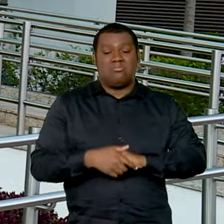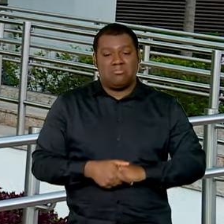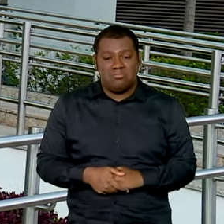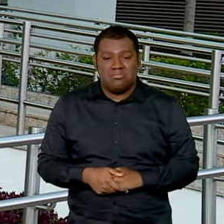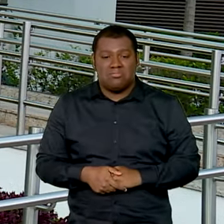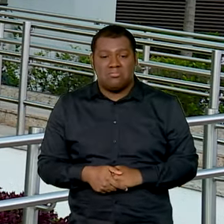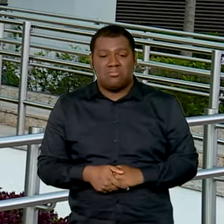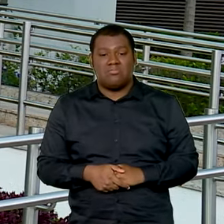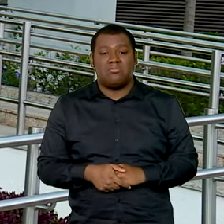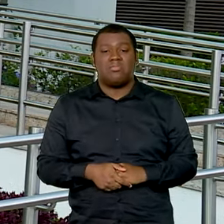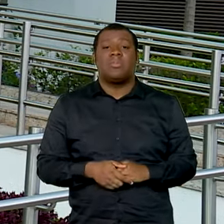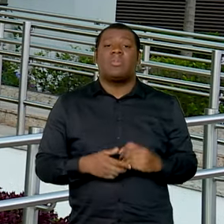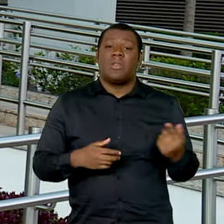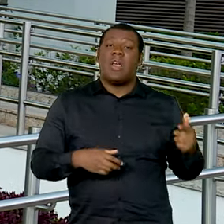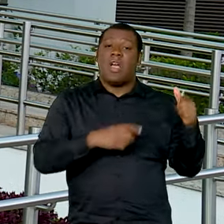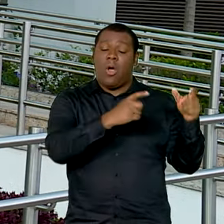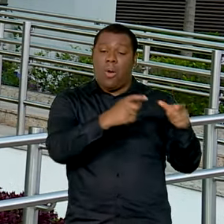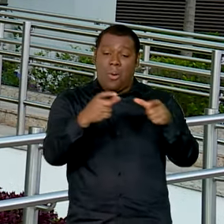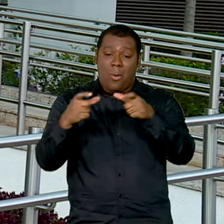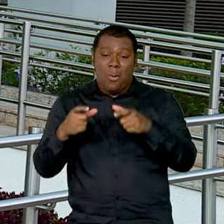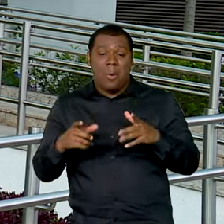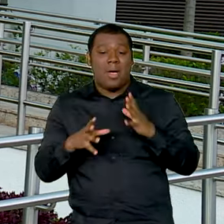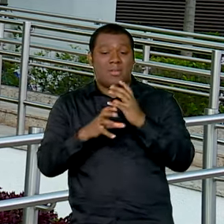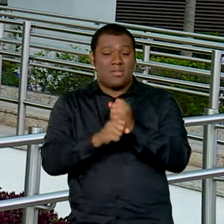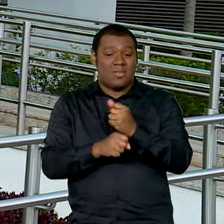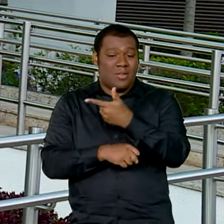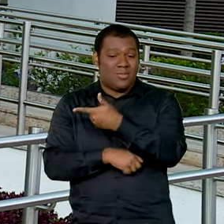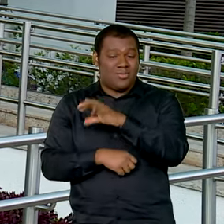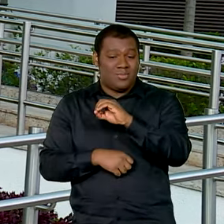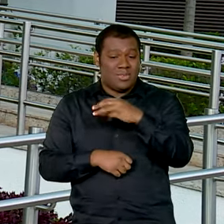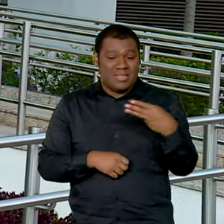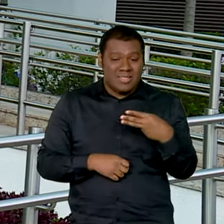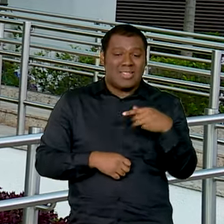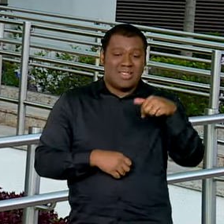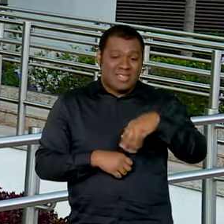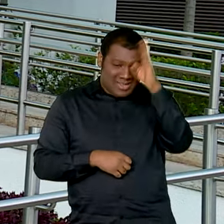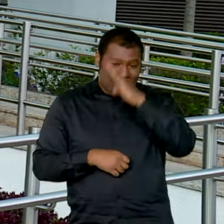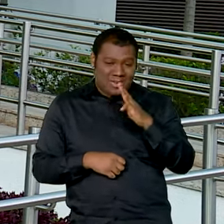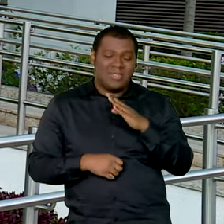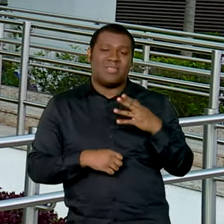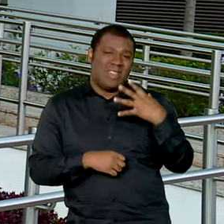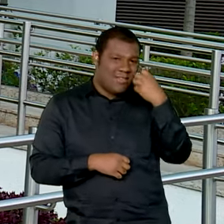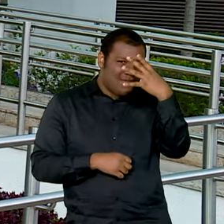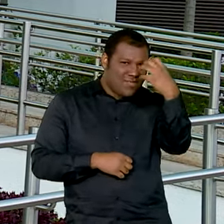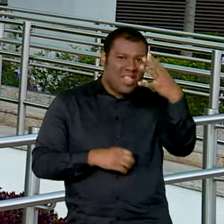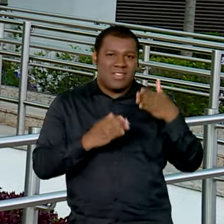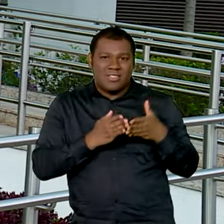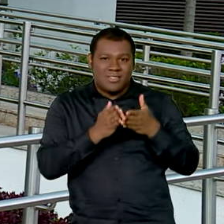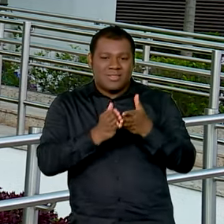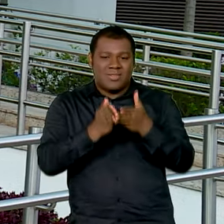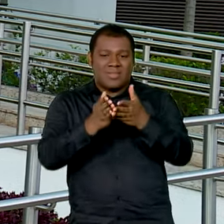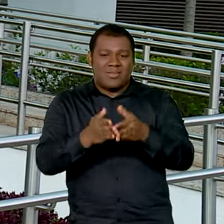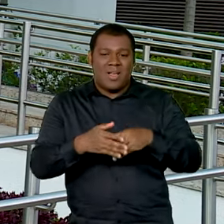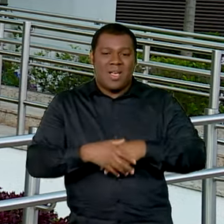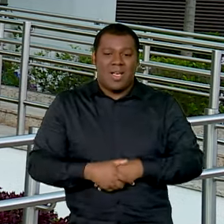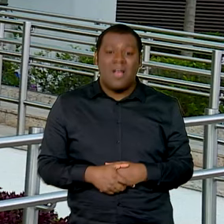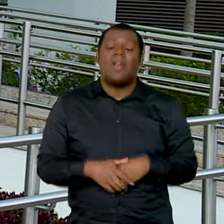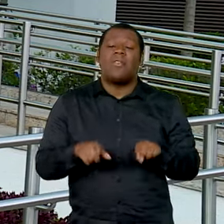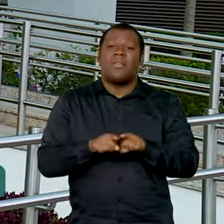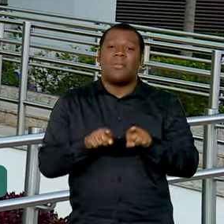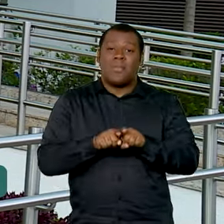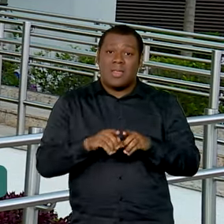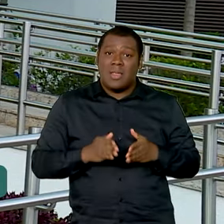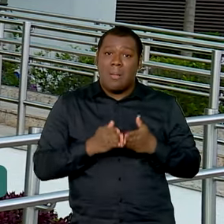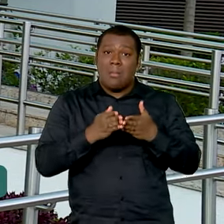envolvendo dezenas de destinos nacionais além da oferta de mais de 840 mil leitos para os passageiros